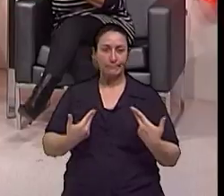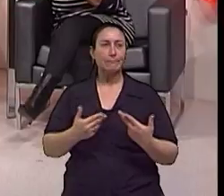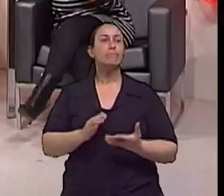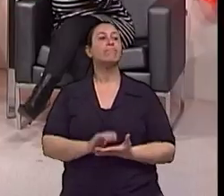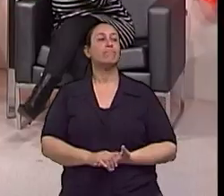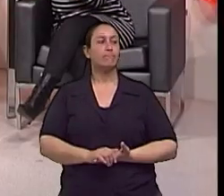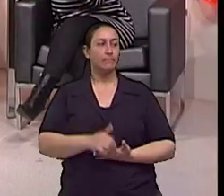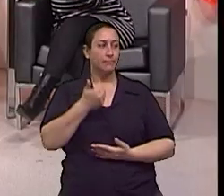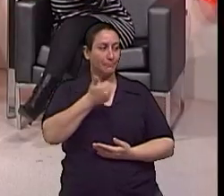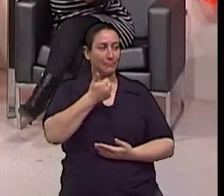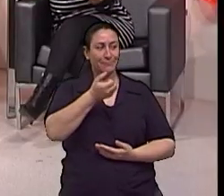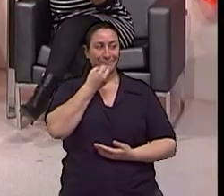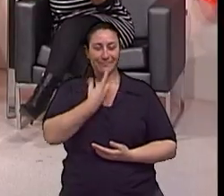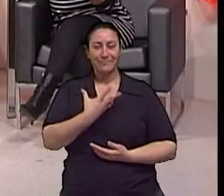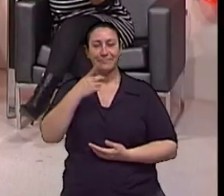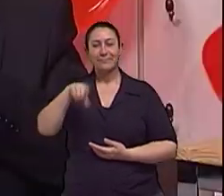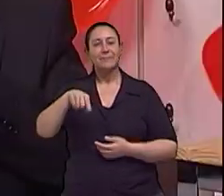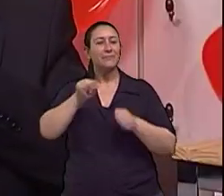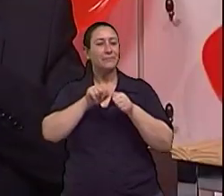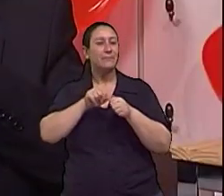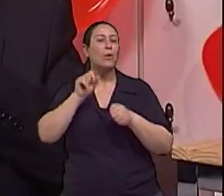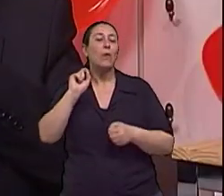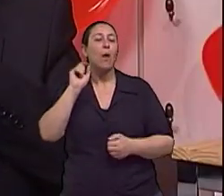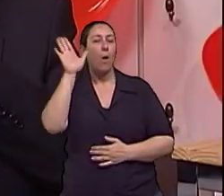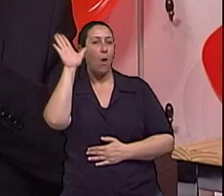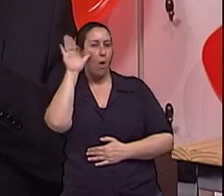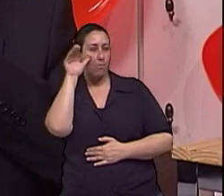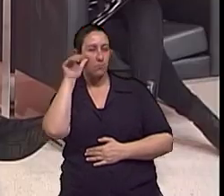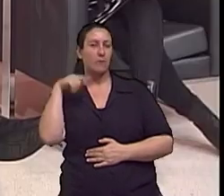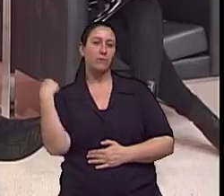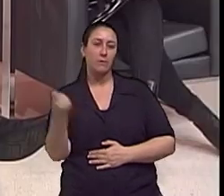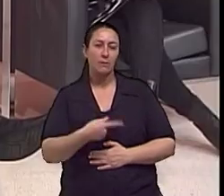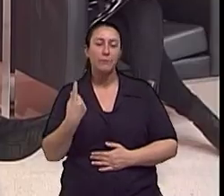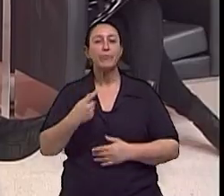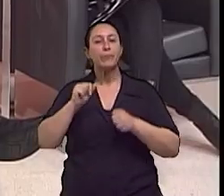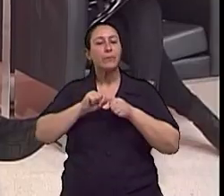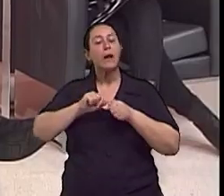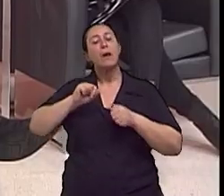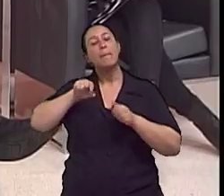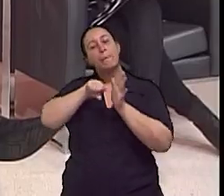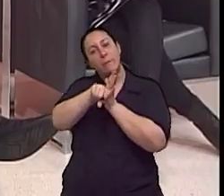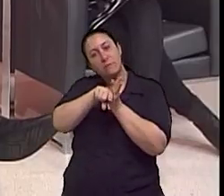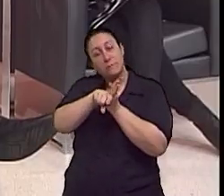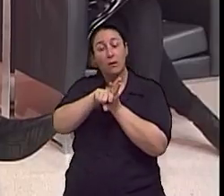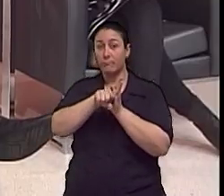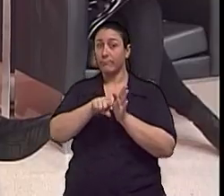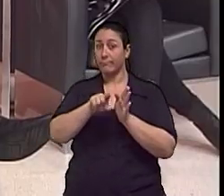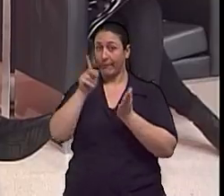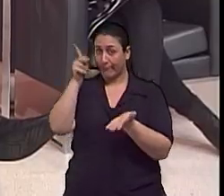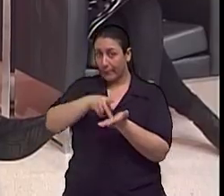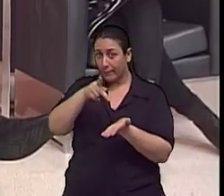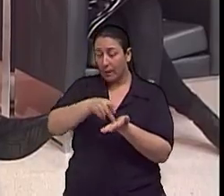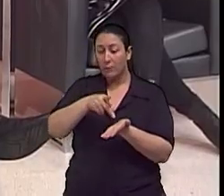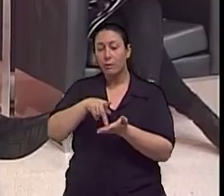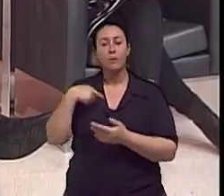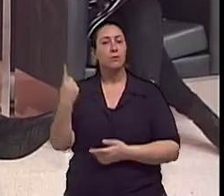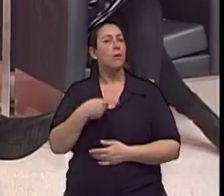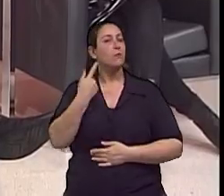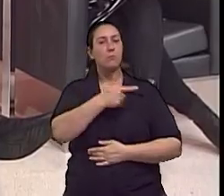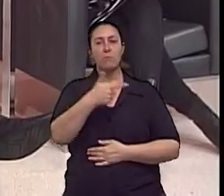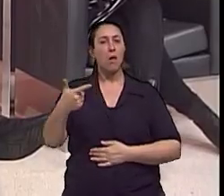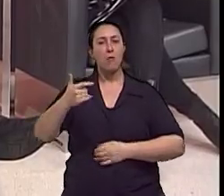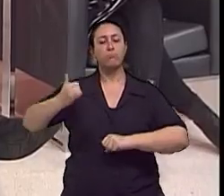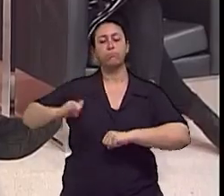Bom, a gente sabe, por observação e por pesquisas, nós não temos, normalmente, obesos